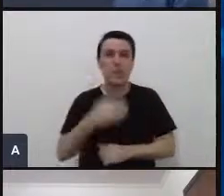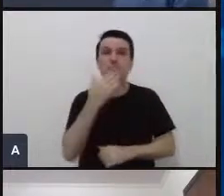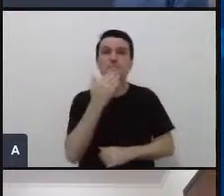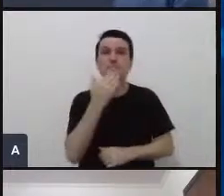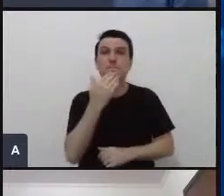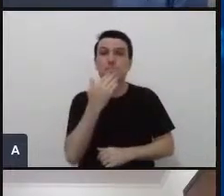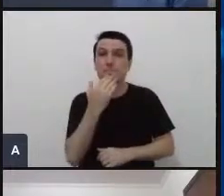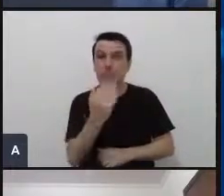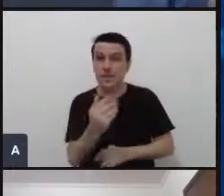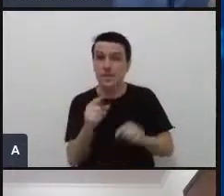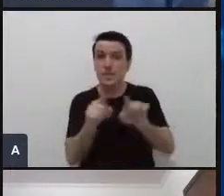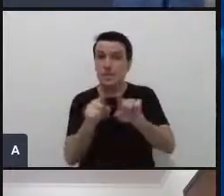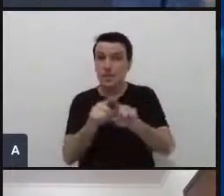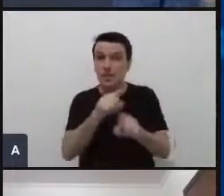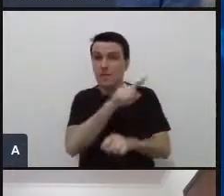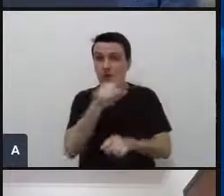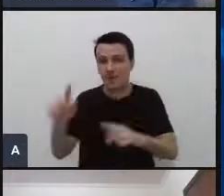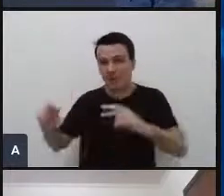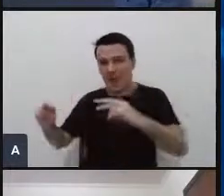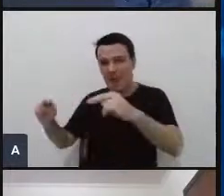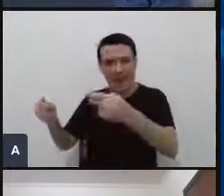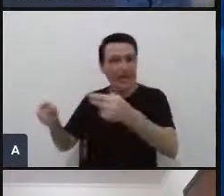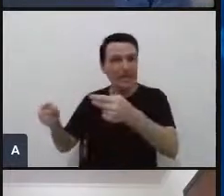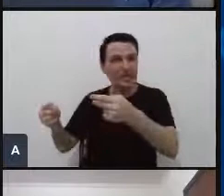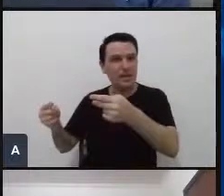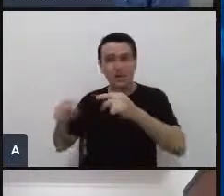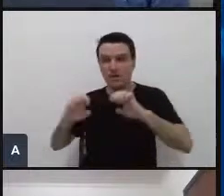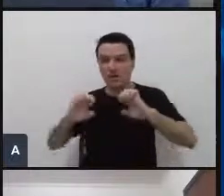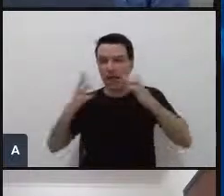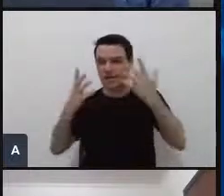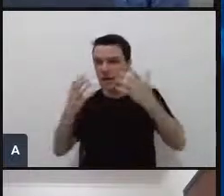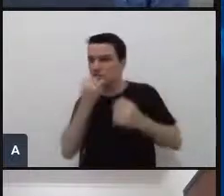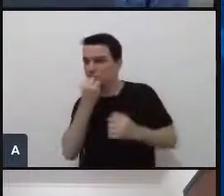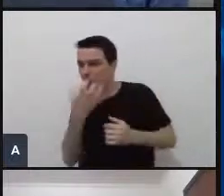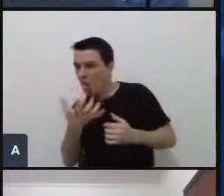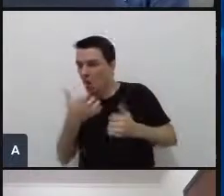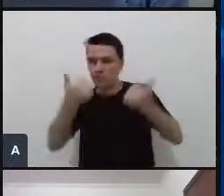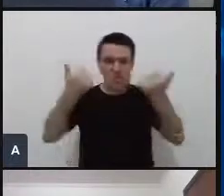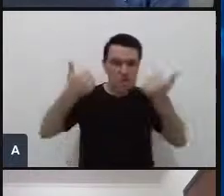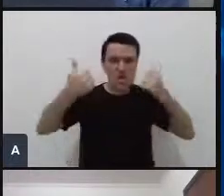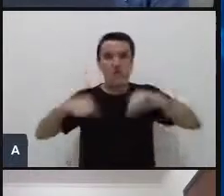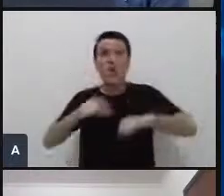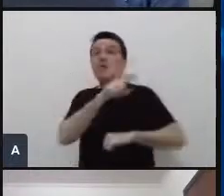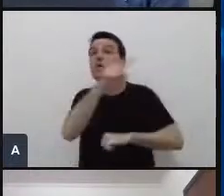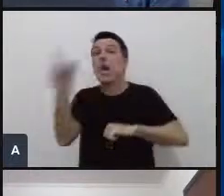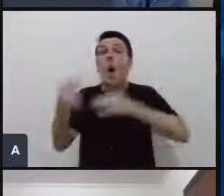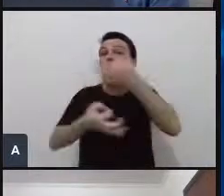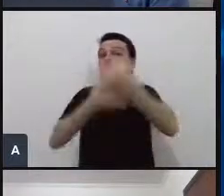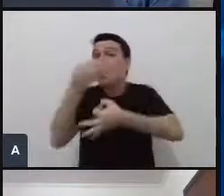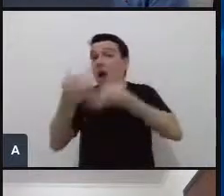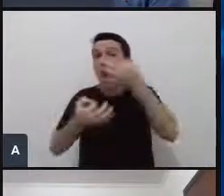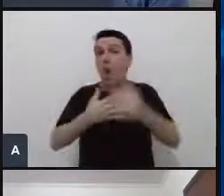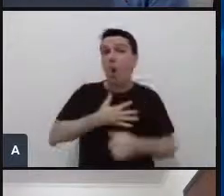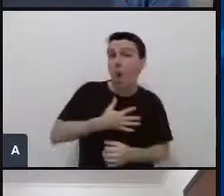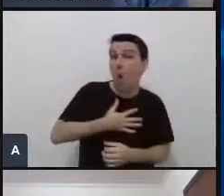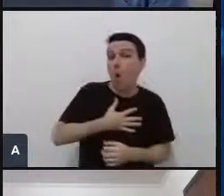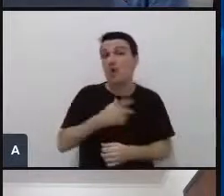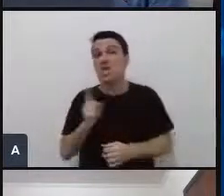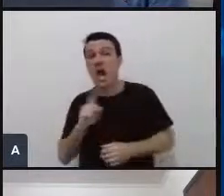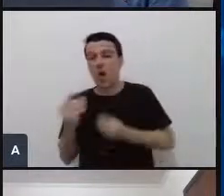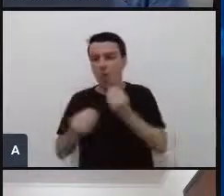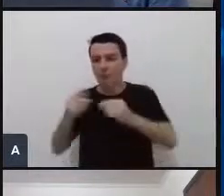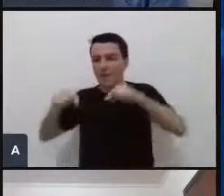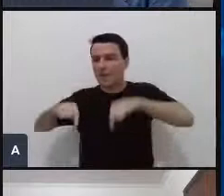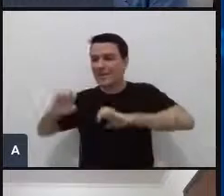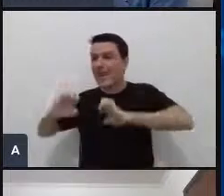também que façam a sua avaliação ali no nosso link pra gente saber o que vocês acham da nossa semana nacional como a gente pode estar melhorando o